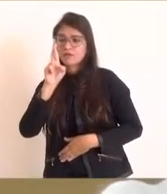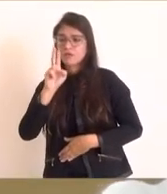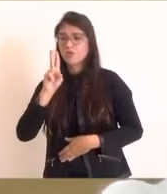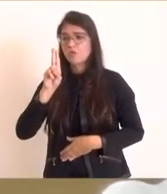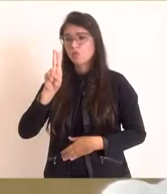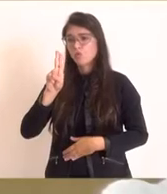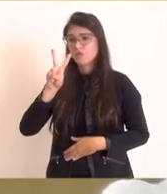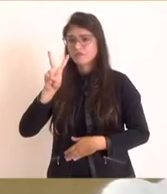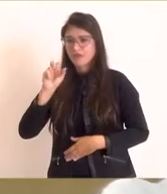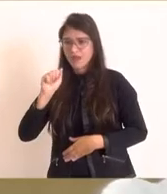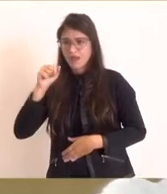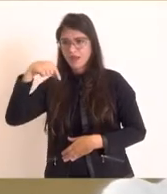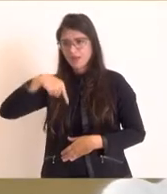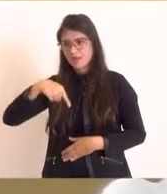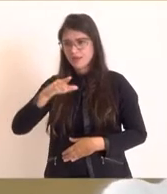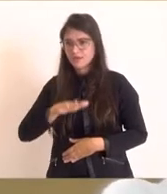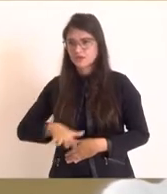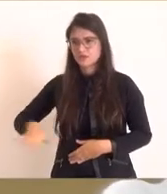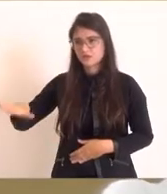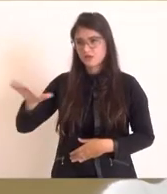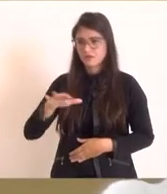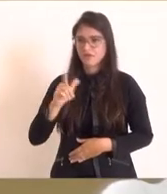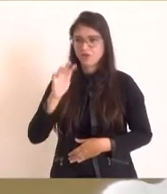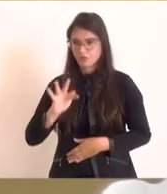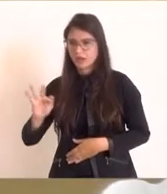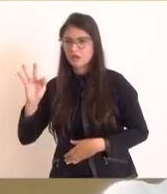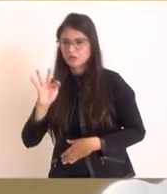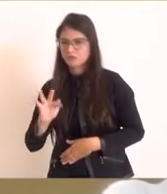Nerley, por gentileza.